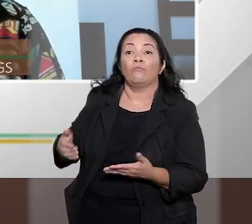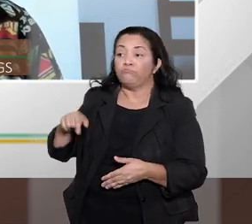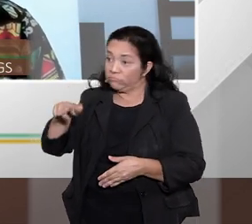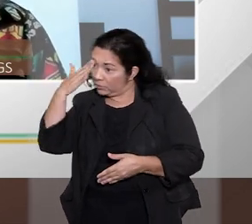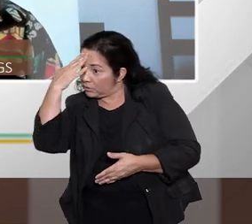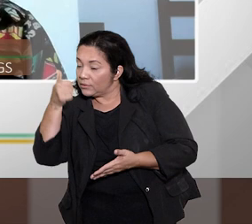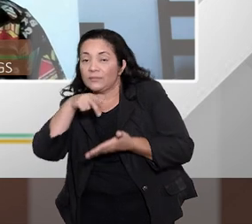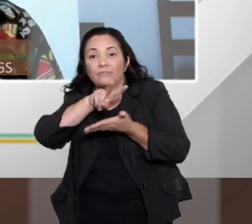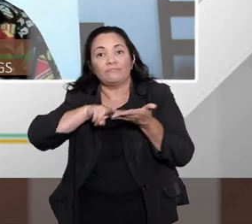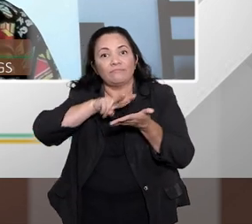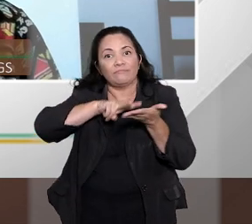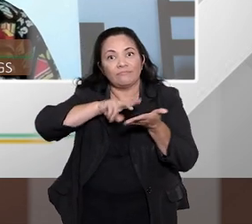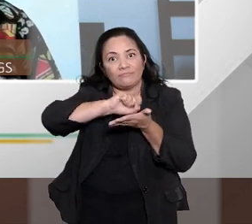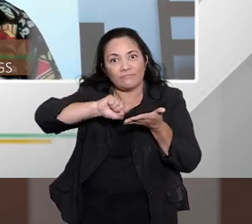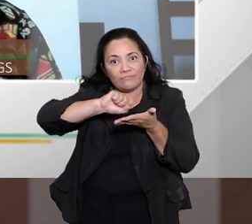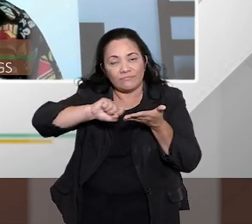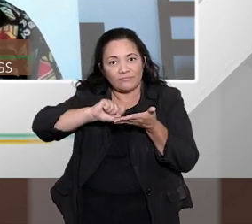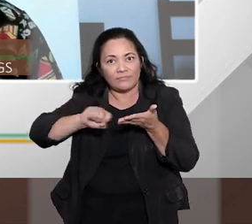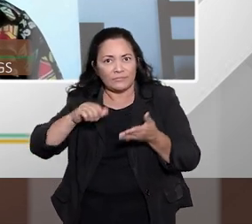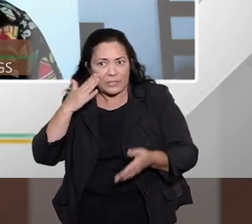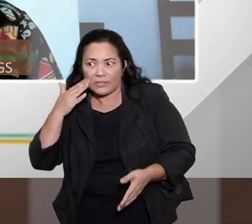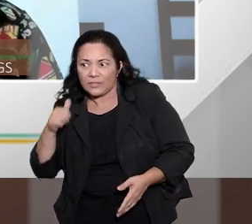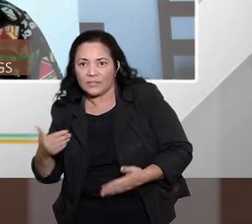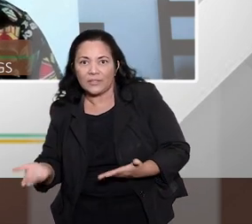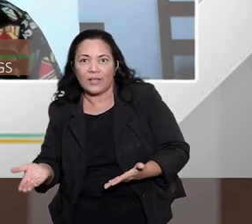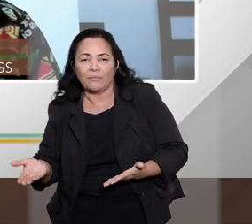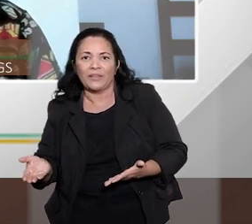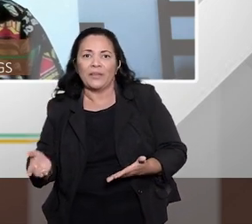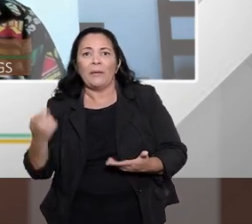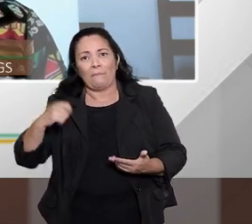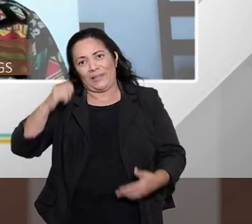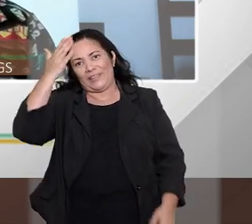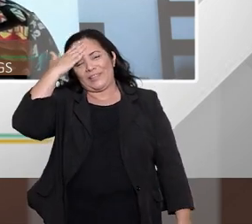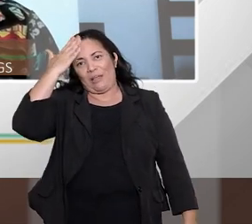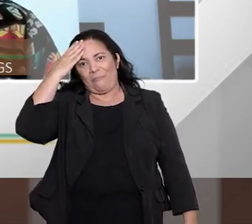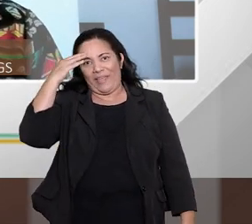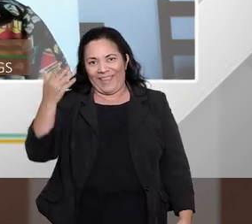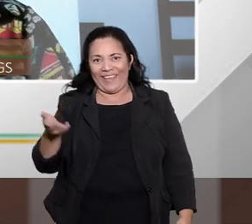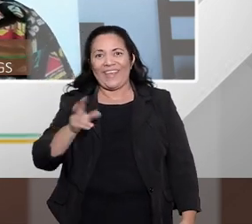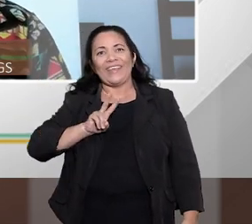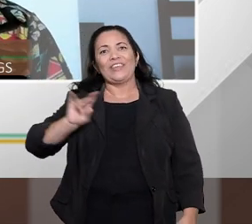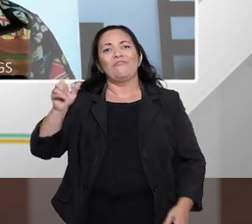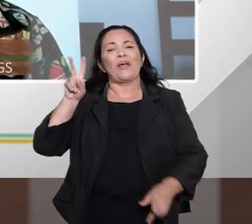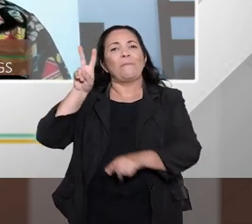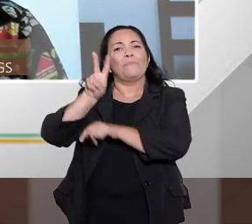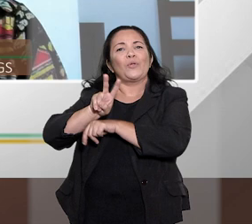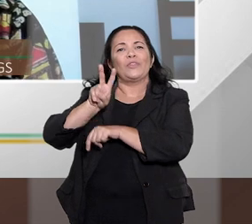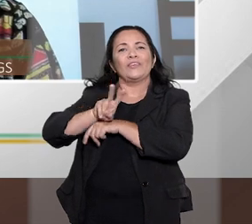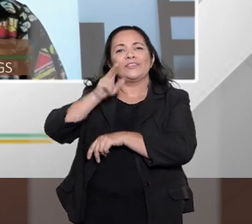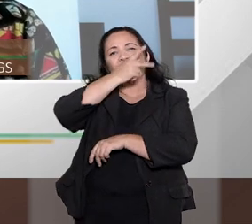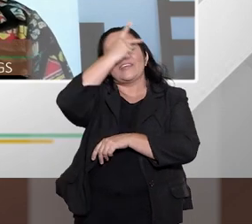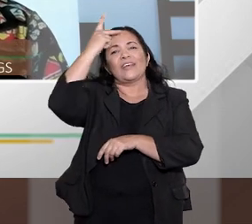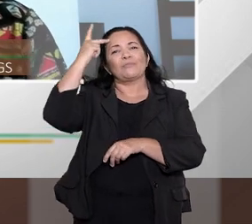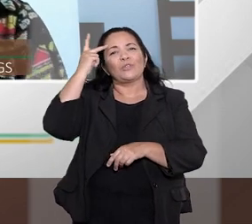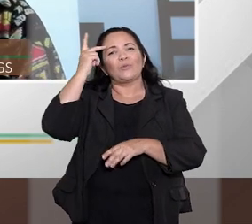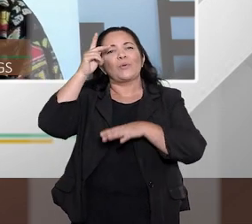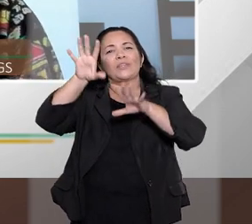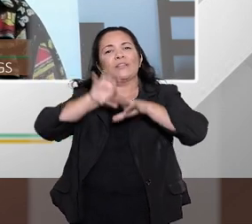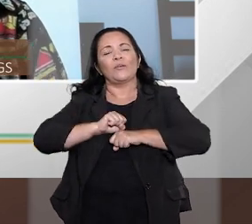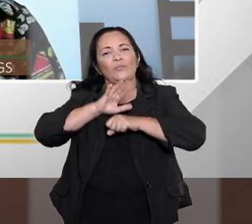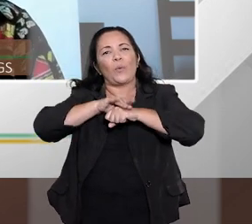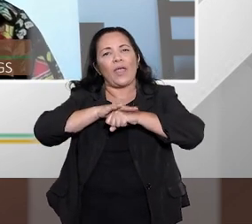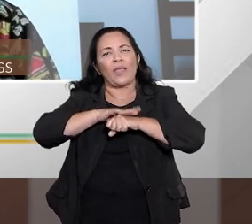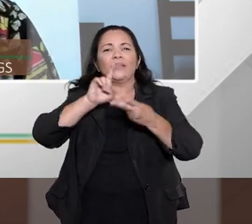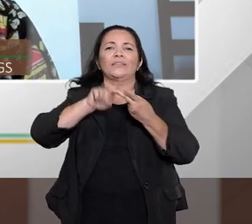a figura do assédio do consumo que vai proteger especialmente os analfabetos os doentes